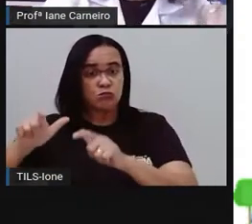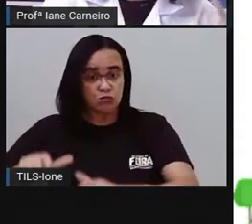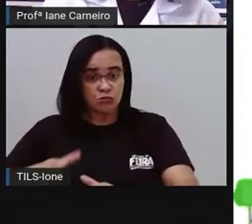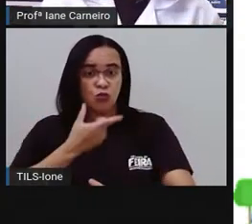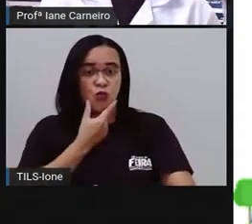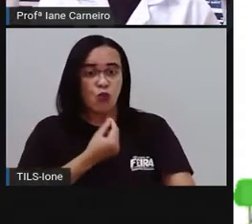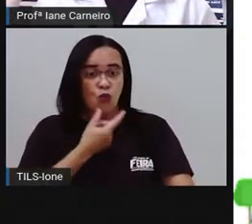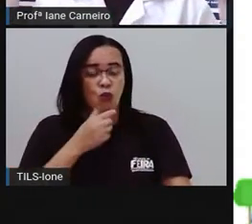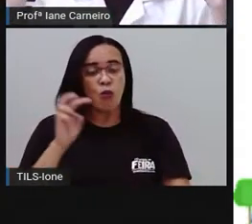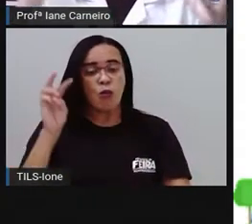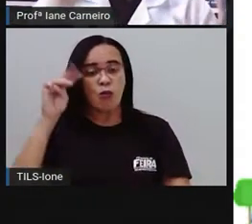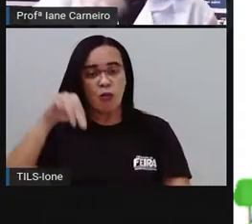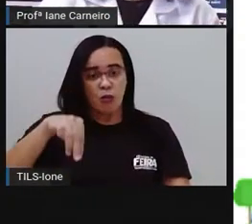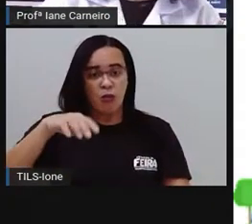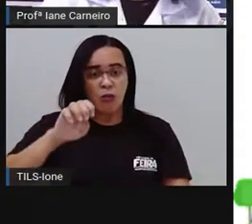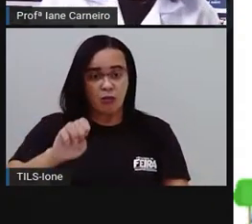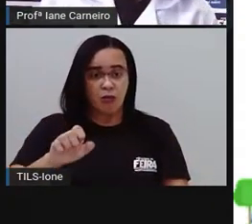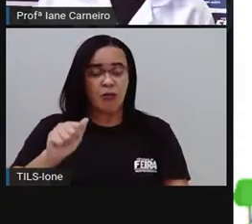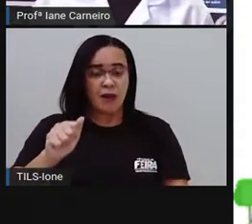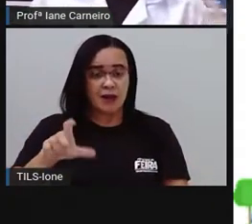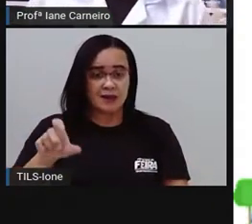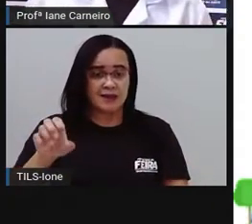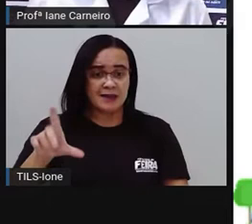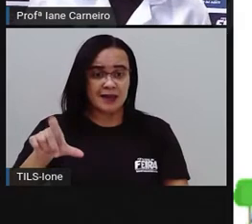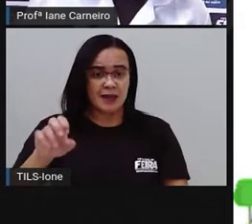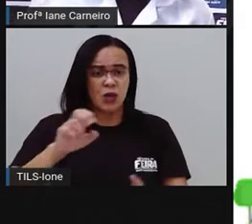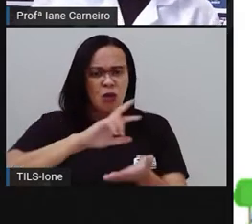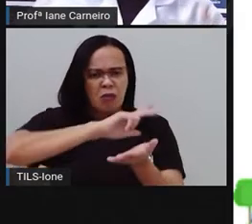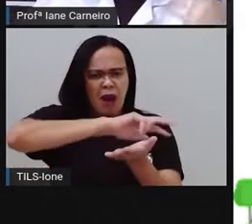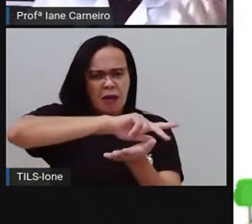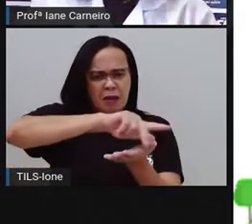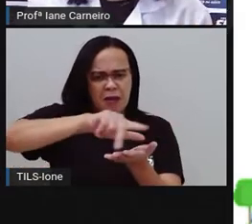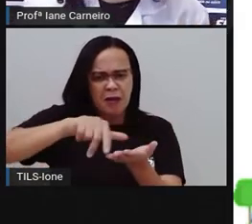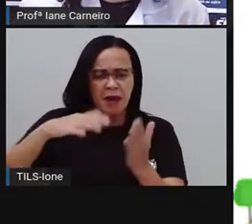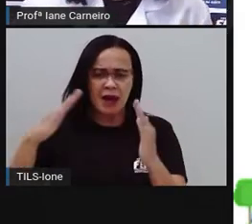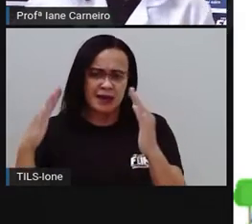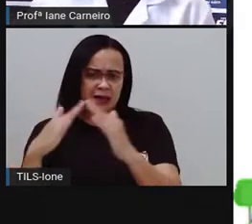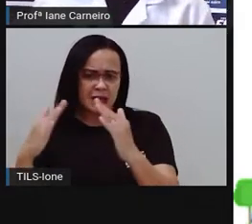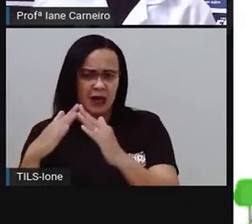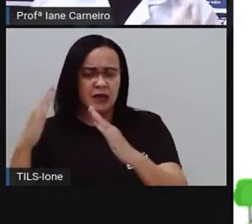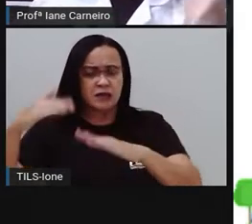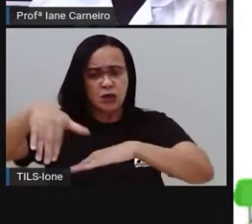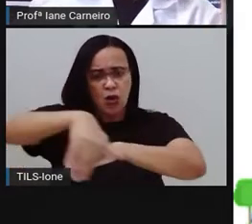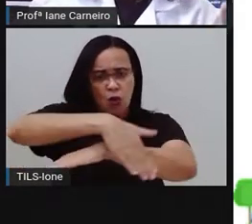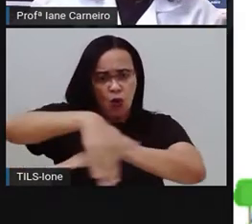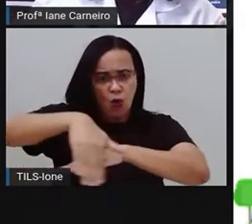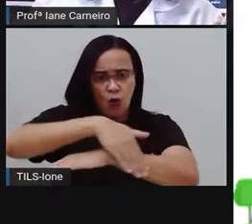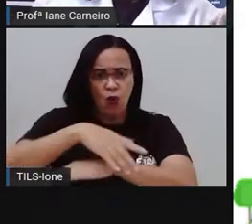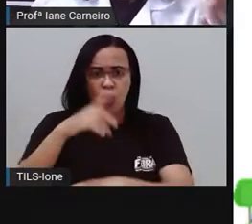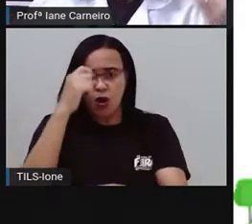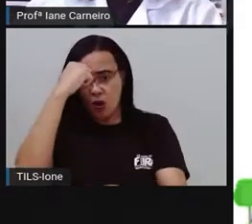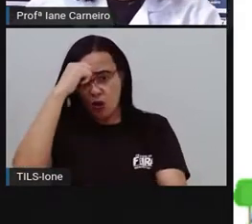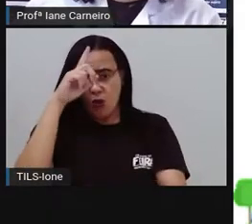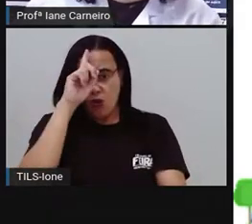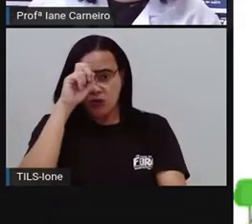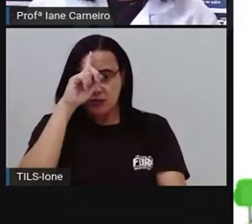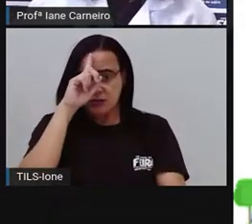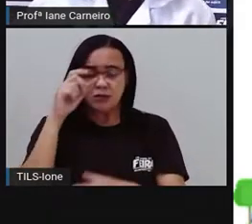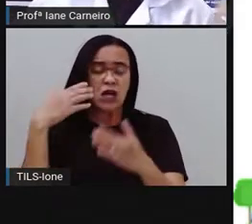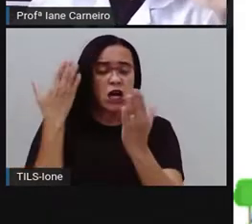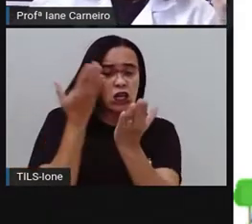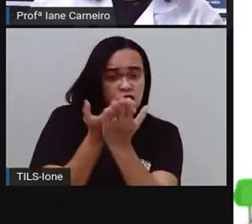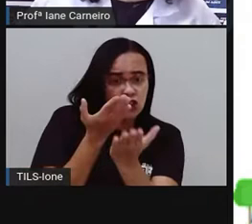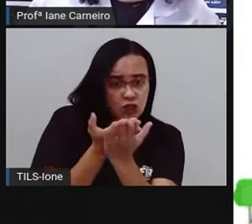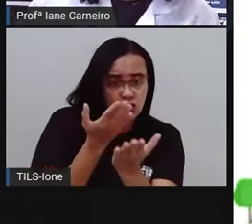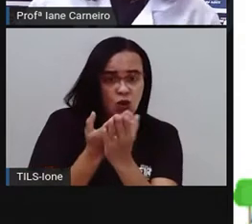floricultura, tinha praça, Tinha ruas, tinham casas, Tinham escolas,